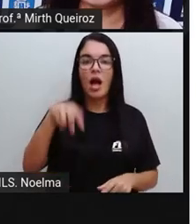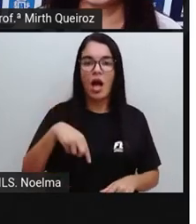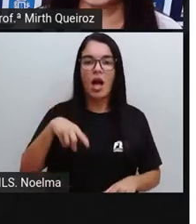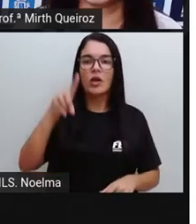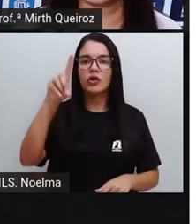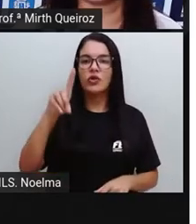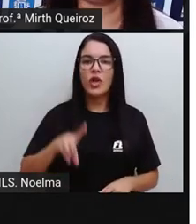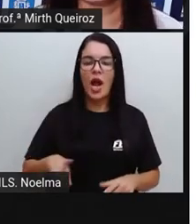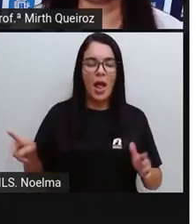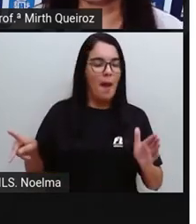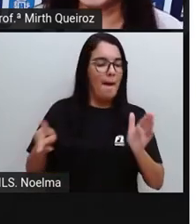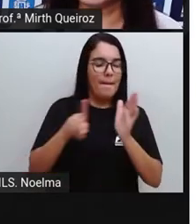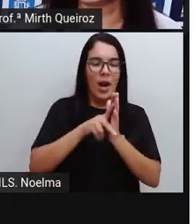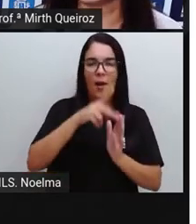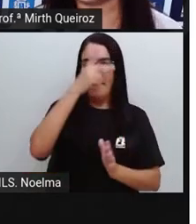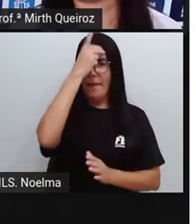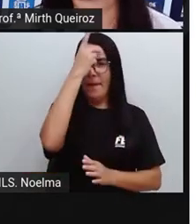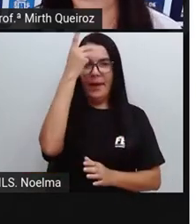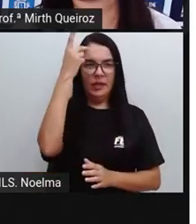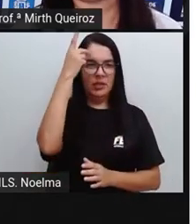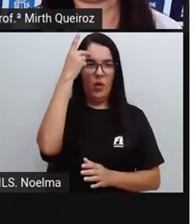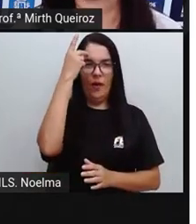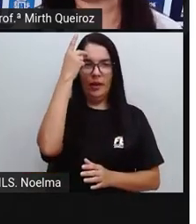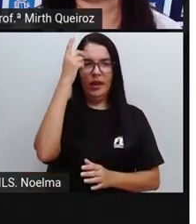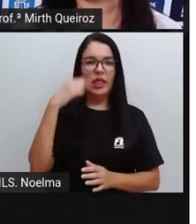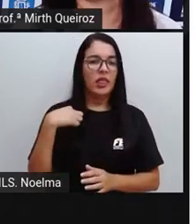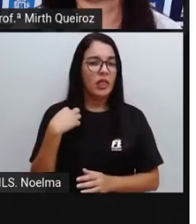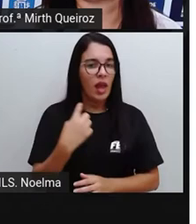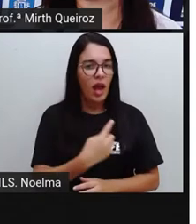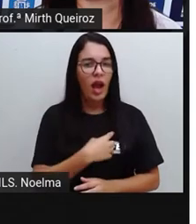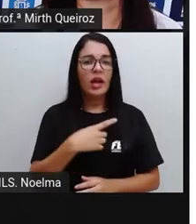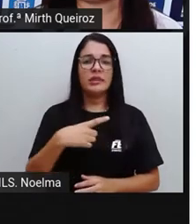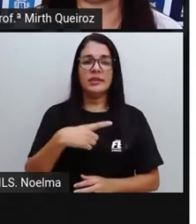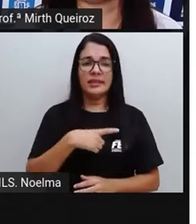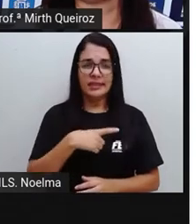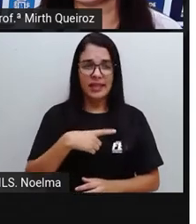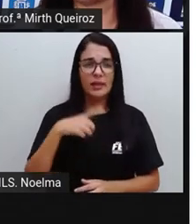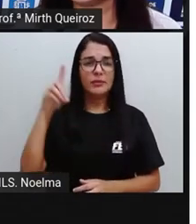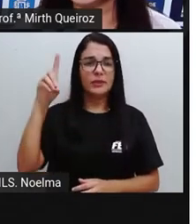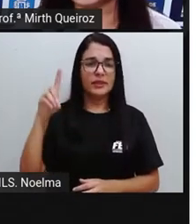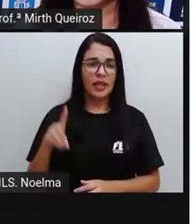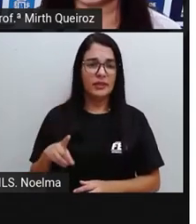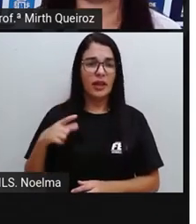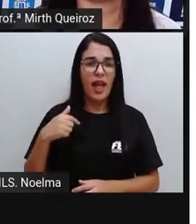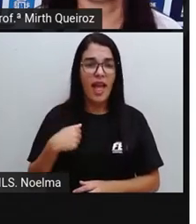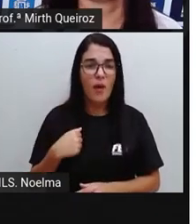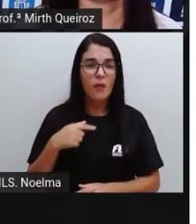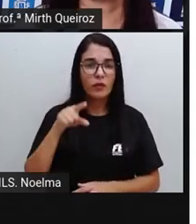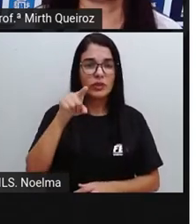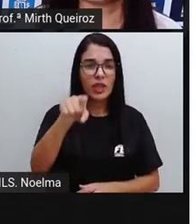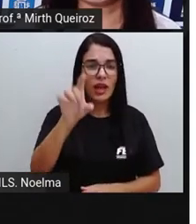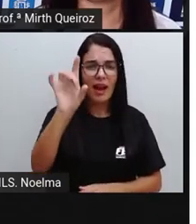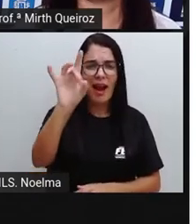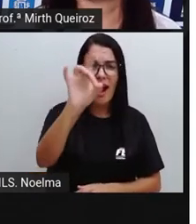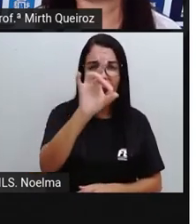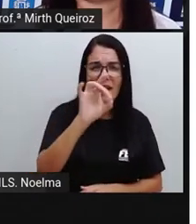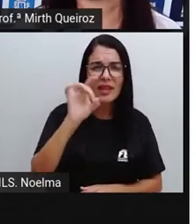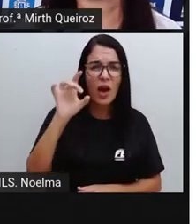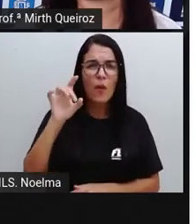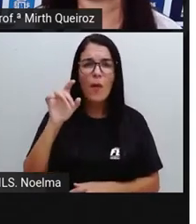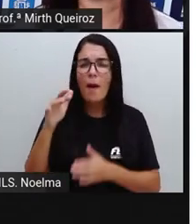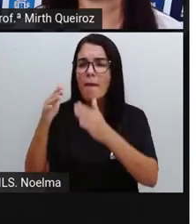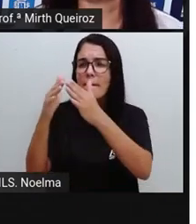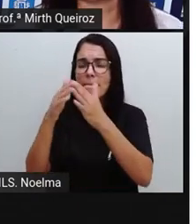direito Das pessoas Nós temos Direito Aos serviços públicos E cabe A cada um De nós Pressionarmos Os